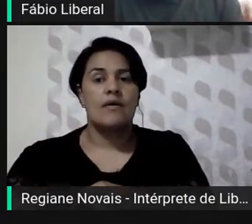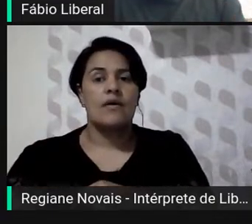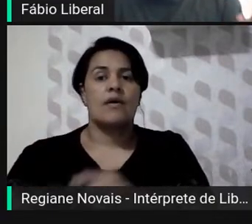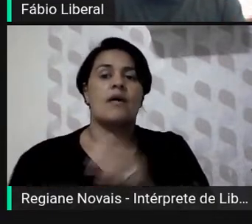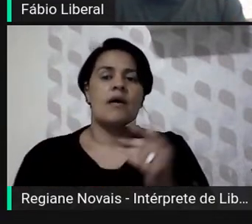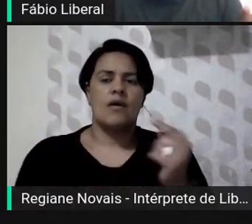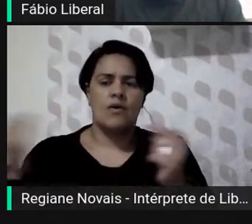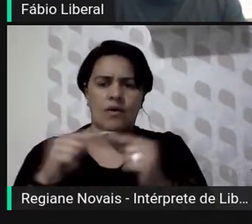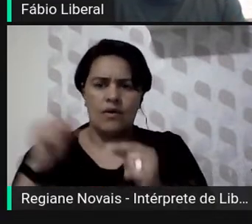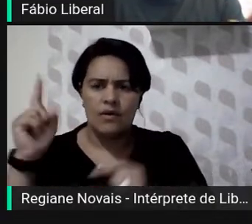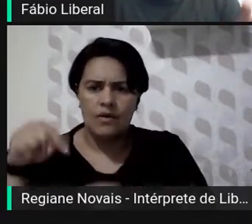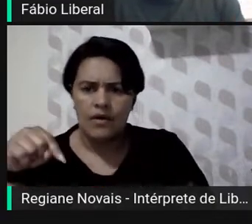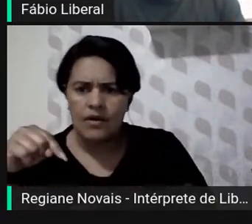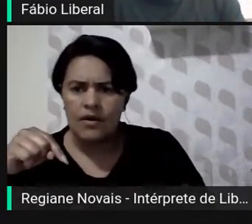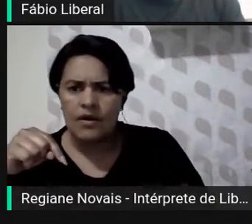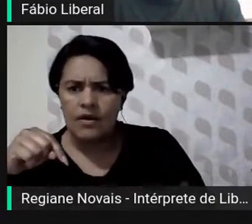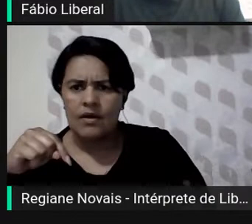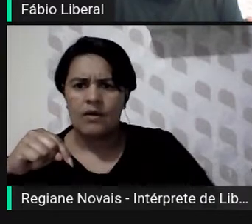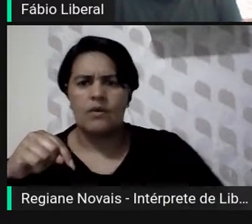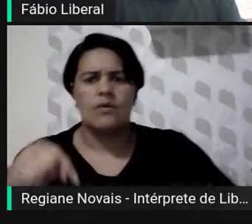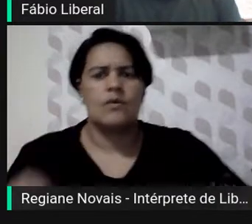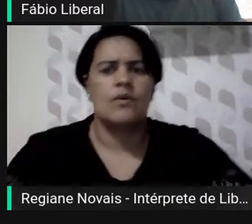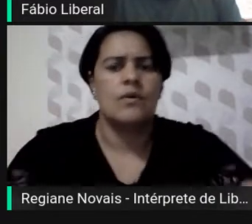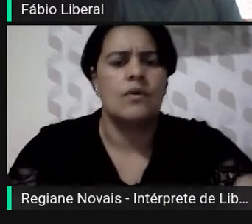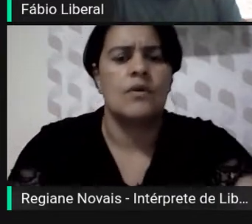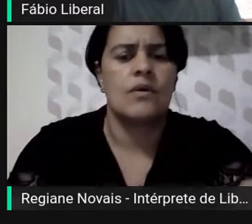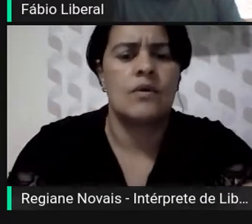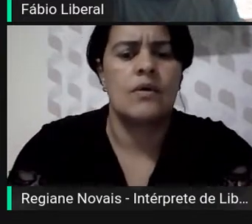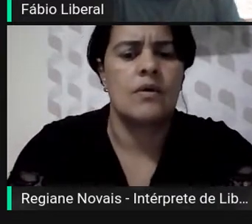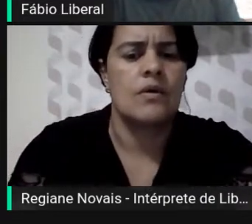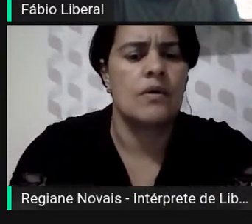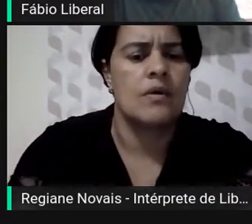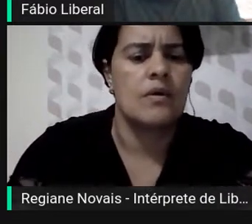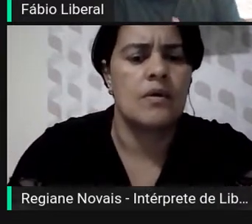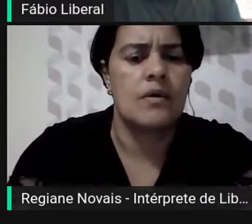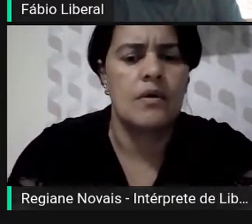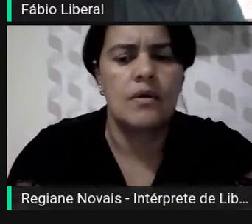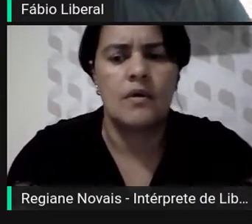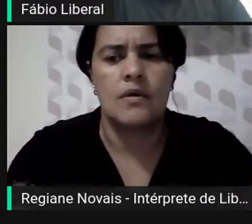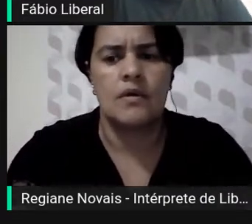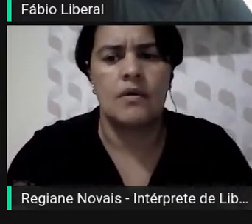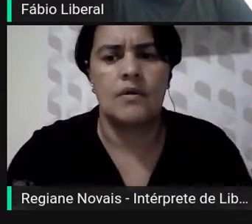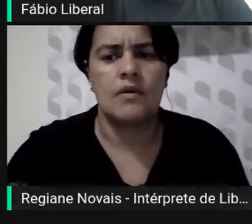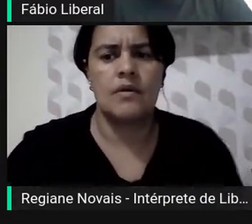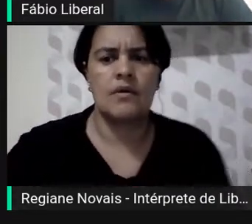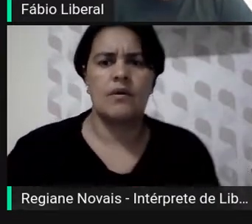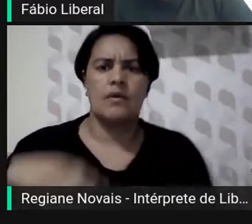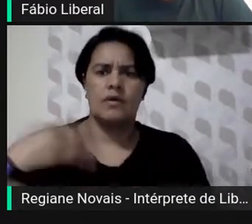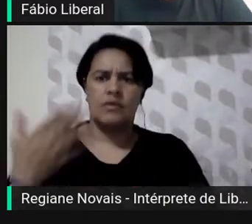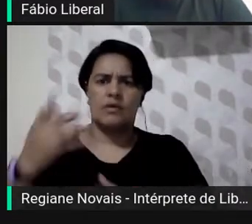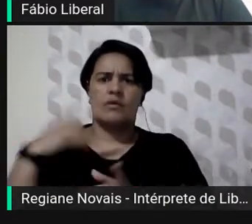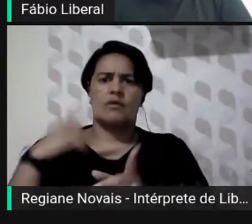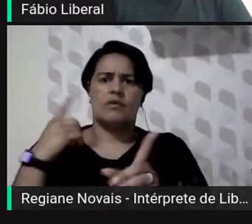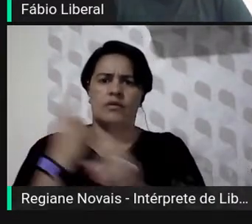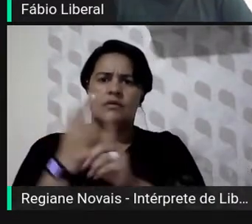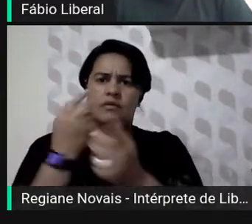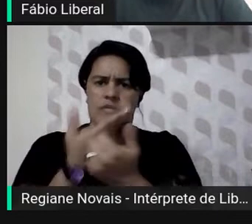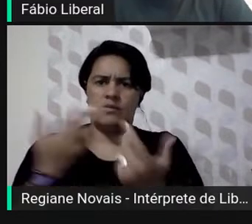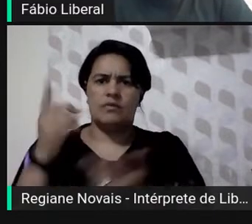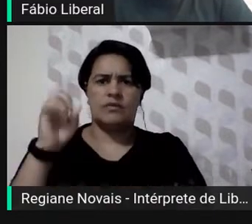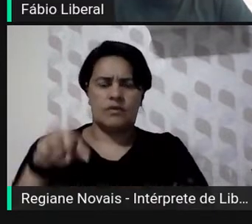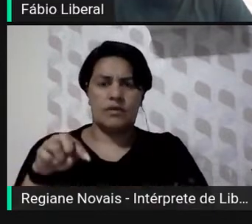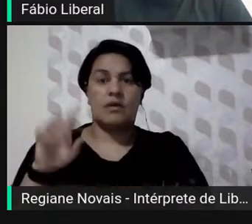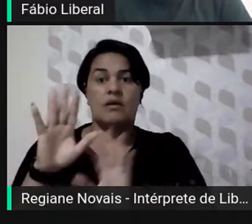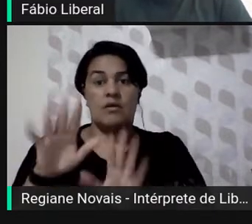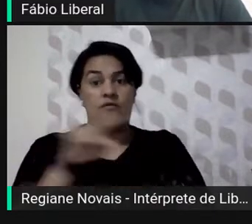o que nos permite fazer ilações com relação à iniciativa pessoal para essa realização. Vocês podem